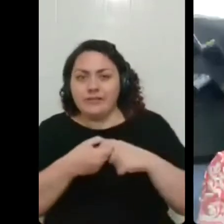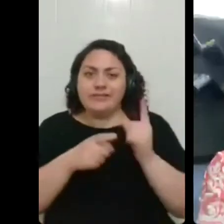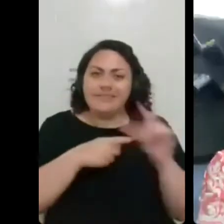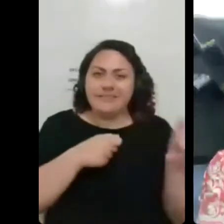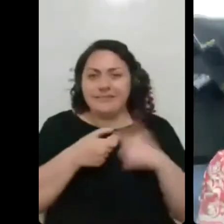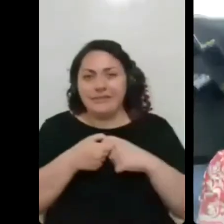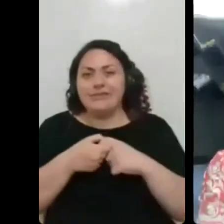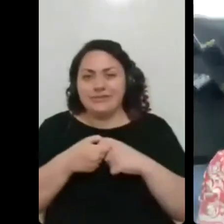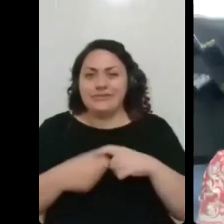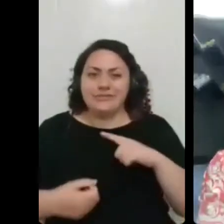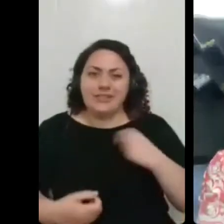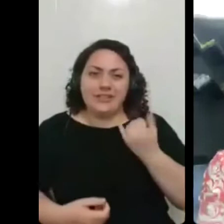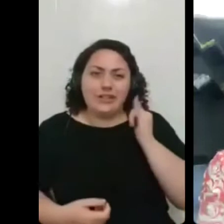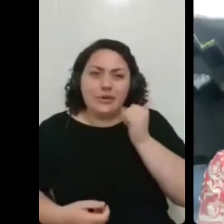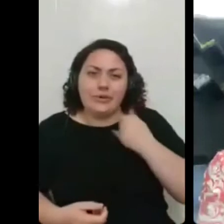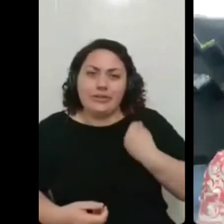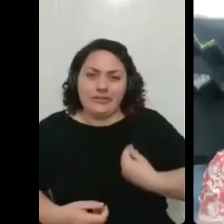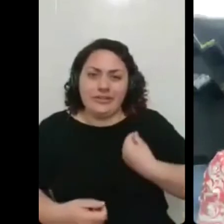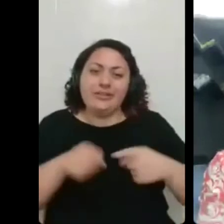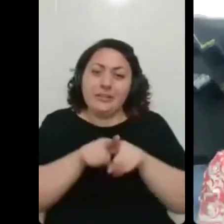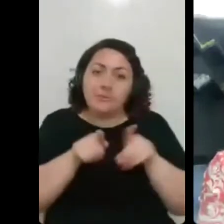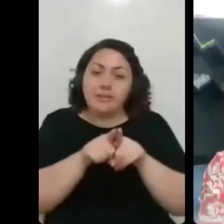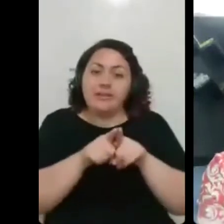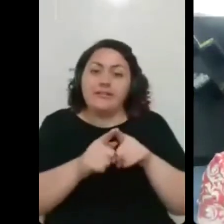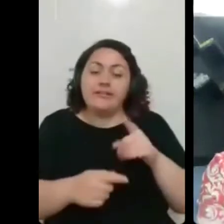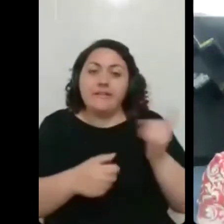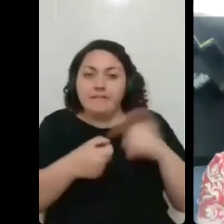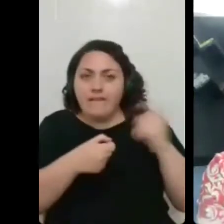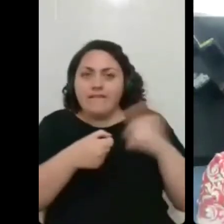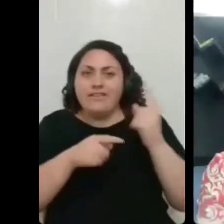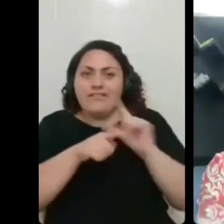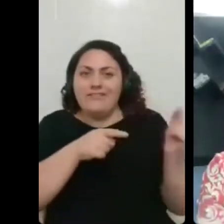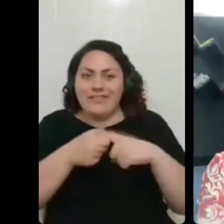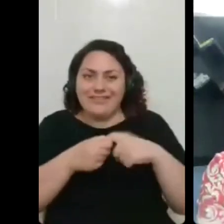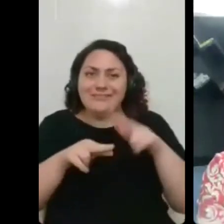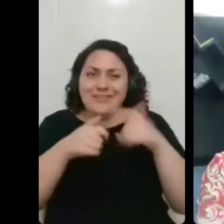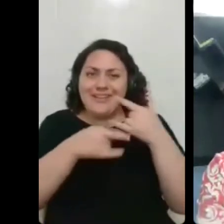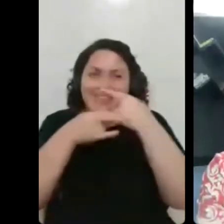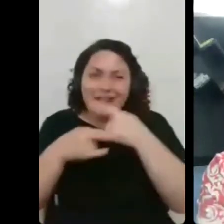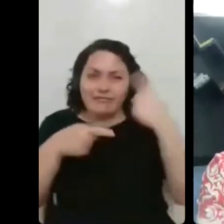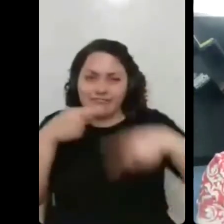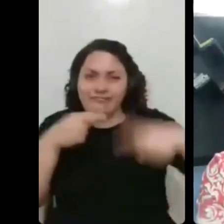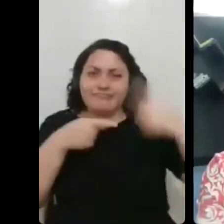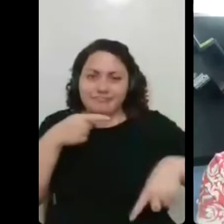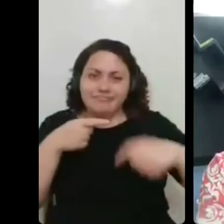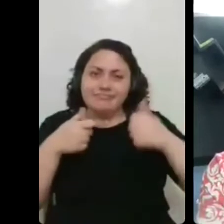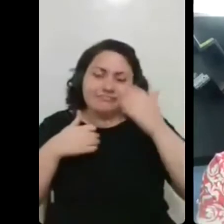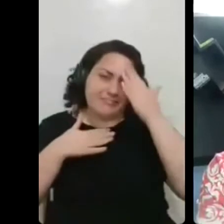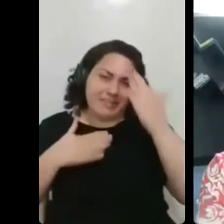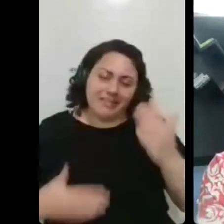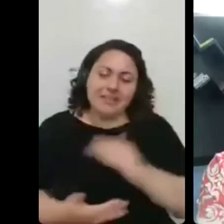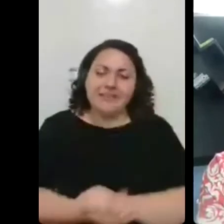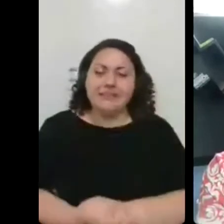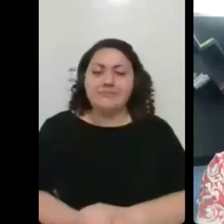vida de vocês mas a persistência também por essa situação que a gente teve aqui no Instagram mas